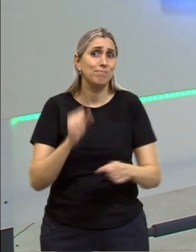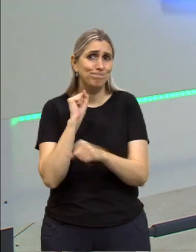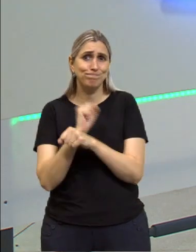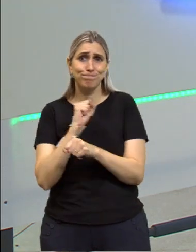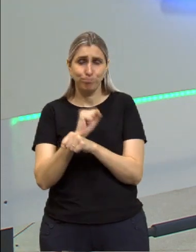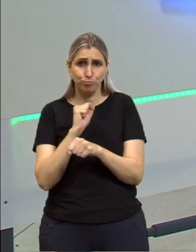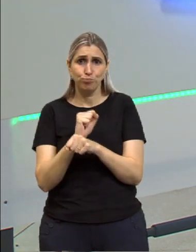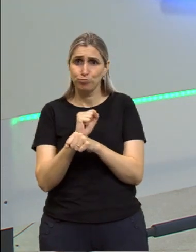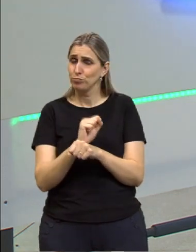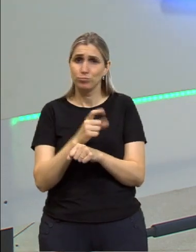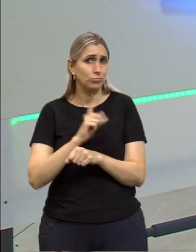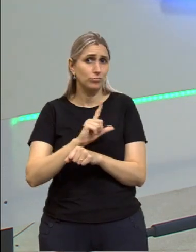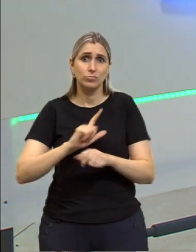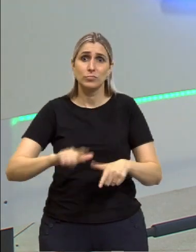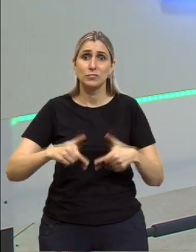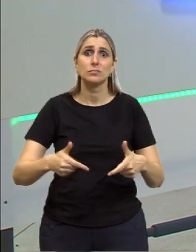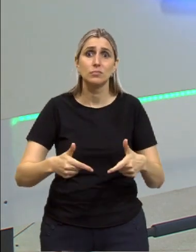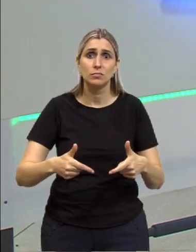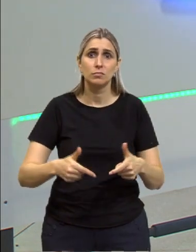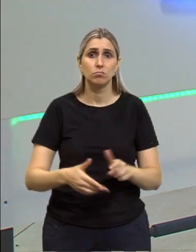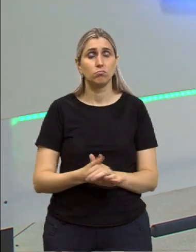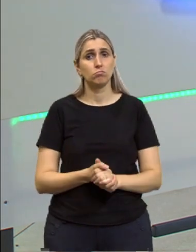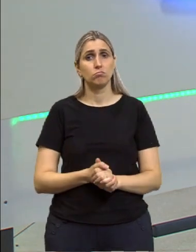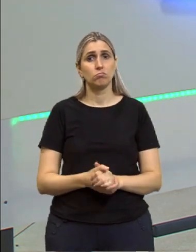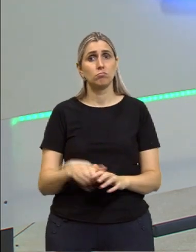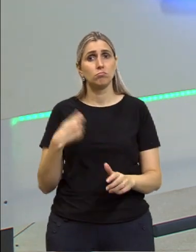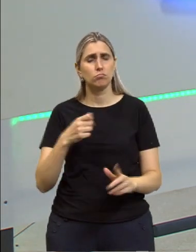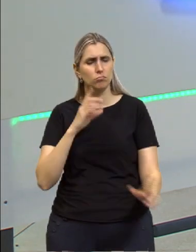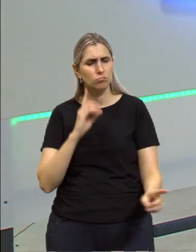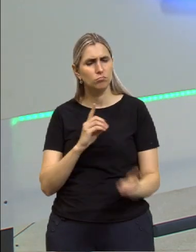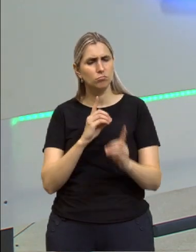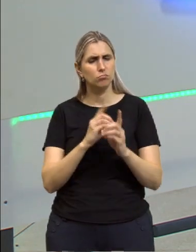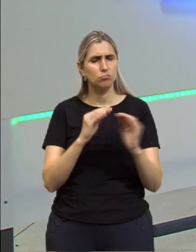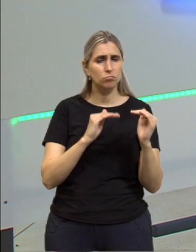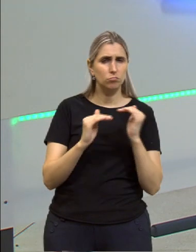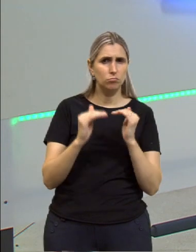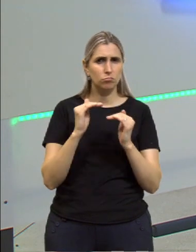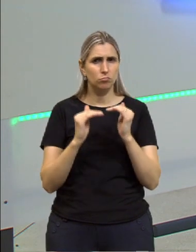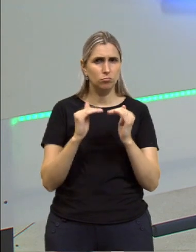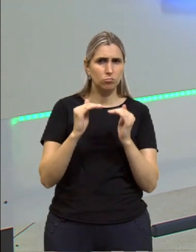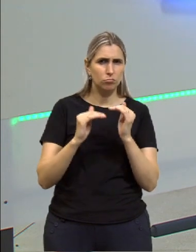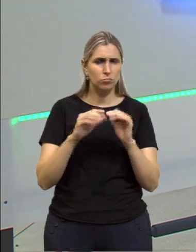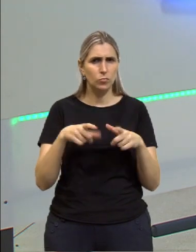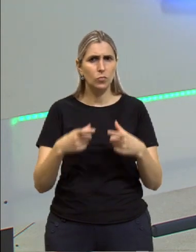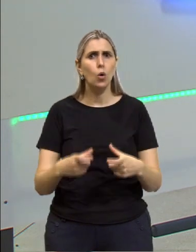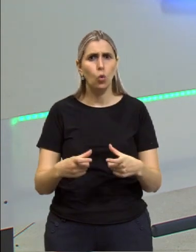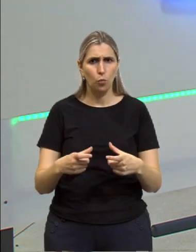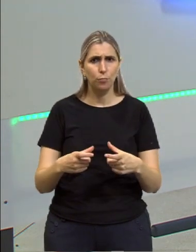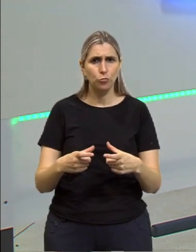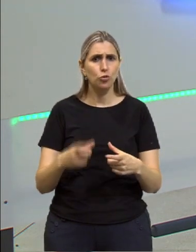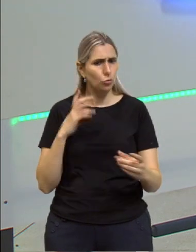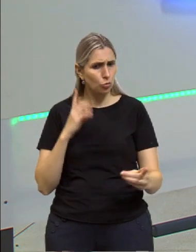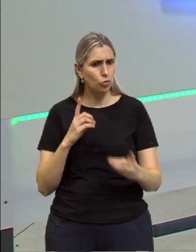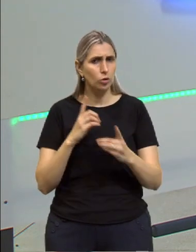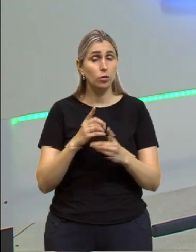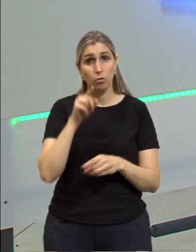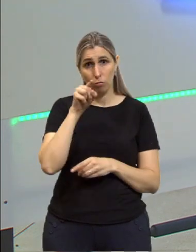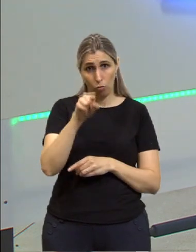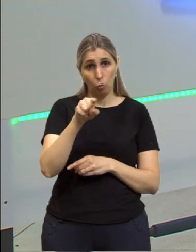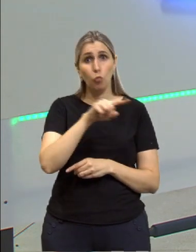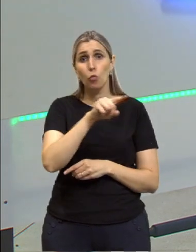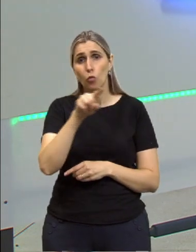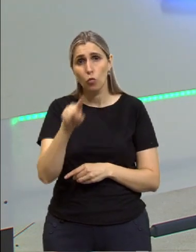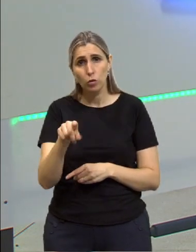parado, não vai agir. Então, precisamos encontrar o equilíbrio. E onde é esse equilíbrio? Bom, isso é com vocês.